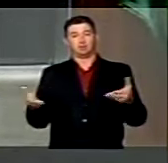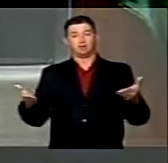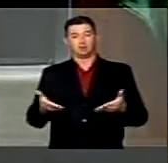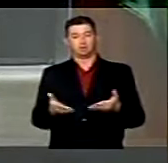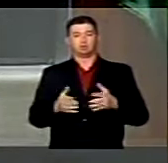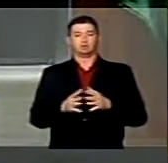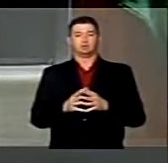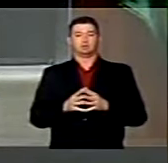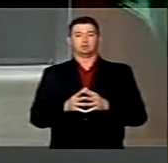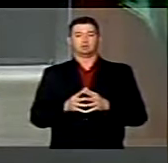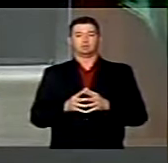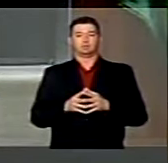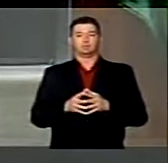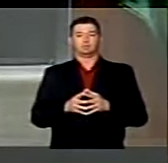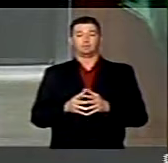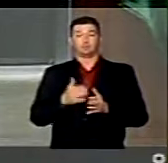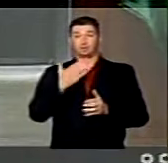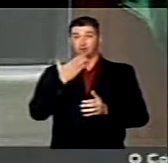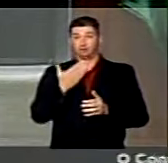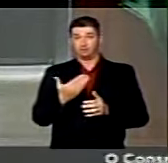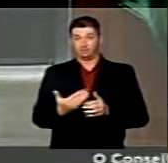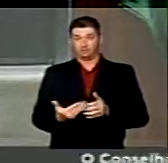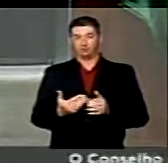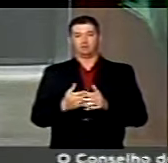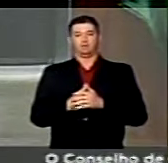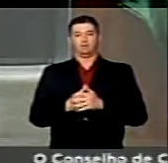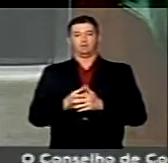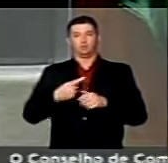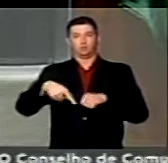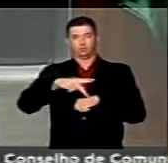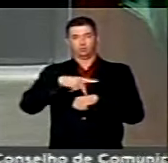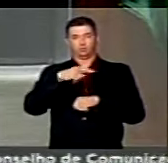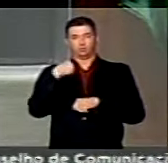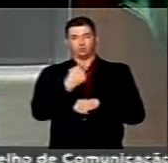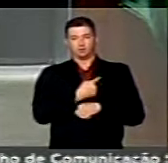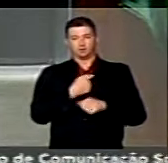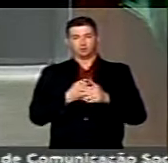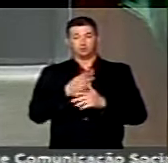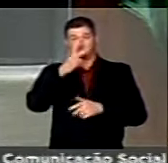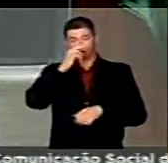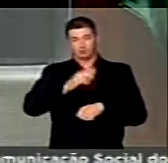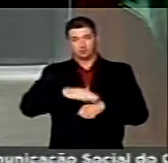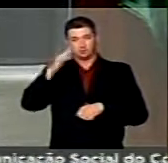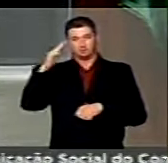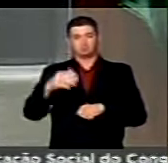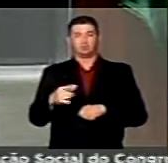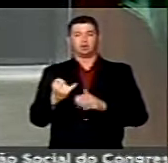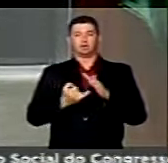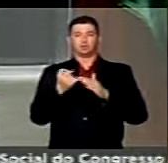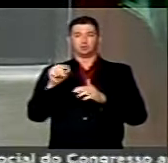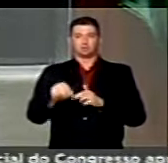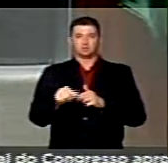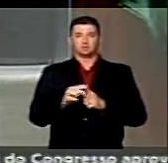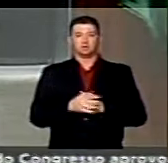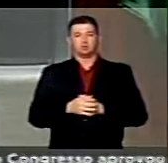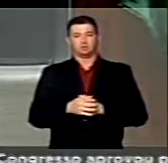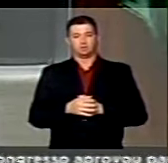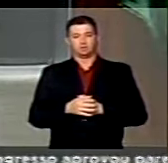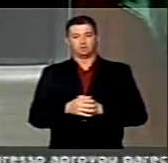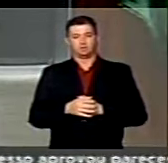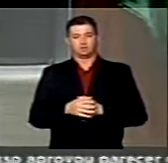aqui. É em favor do nosso país, do fortalecimento dessas instituições.